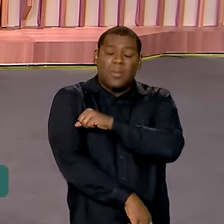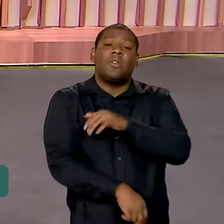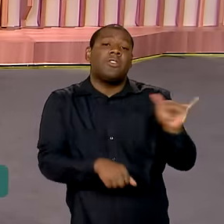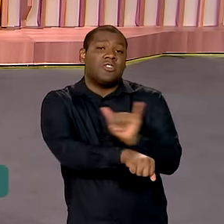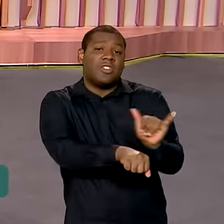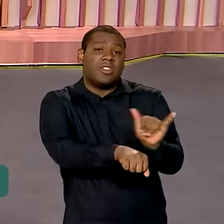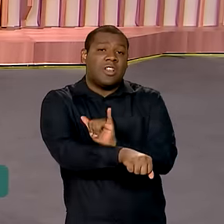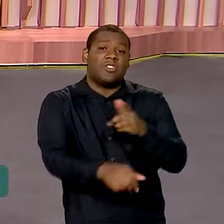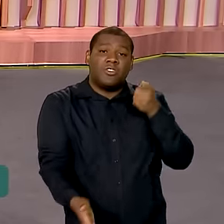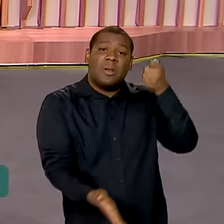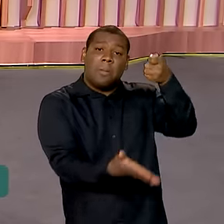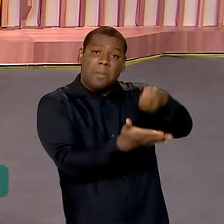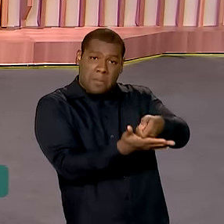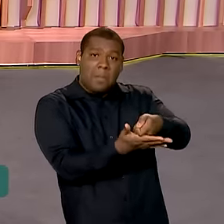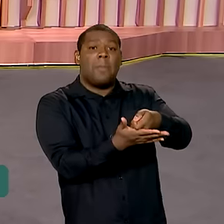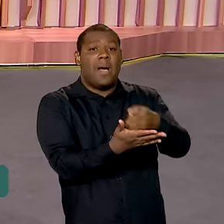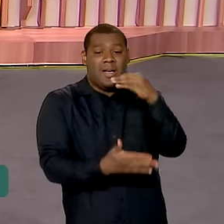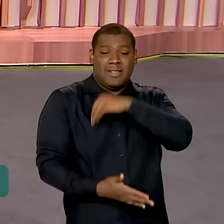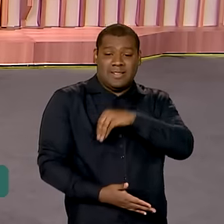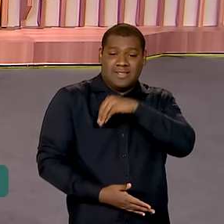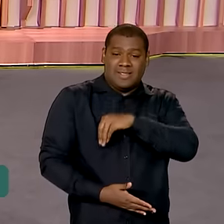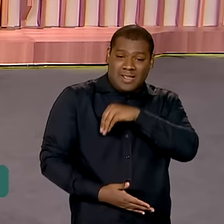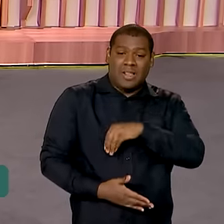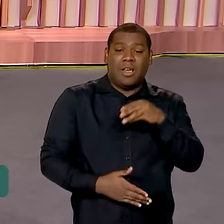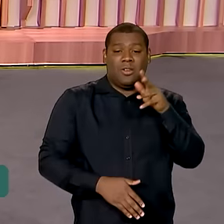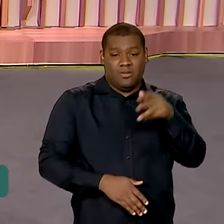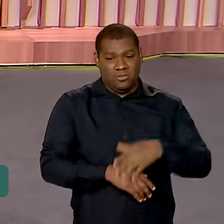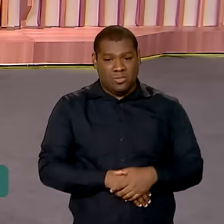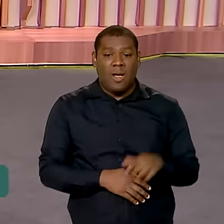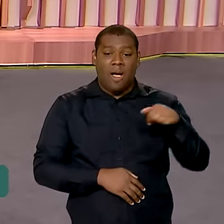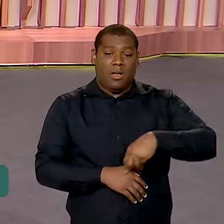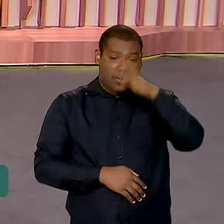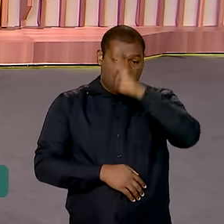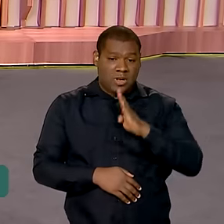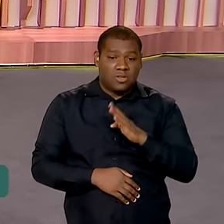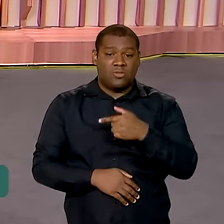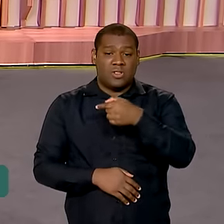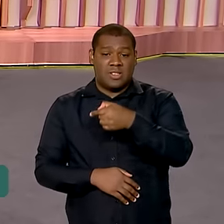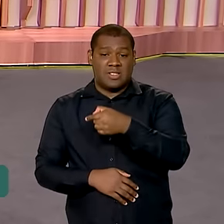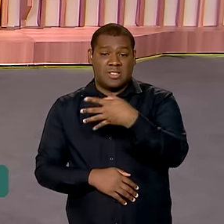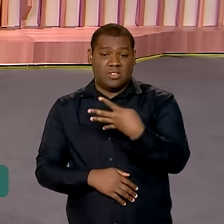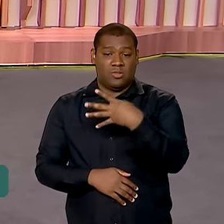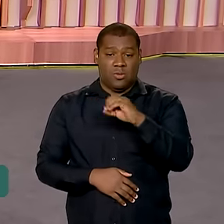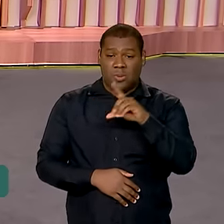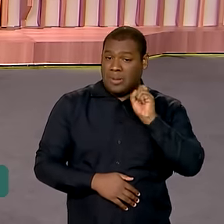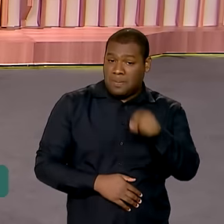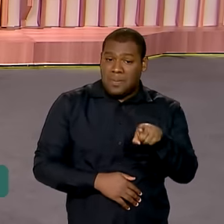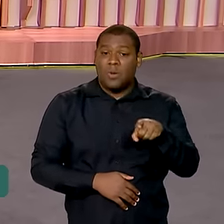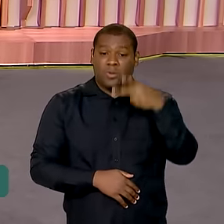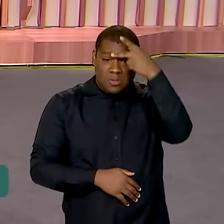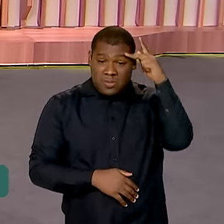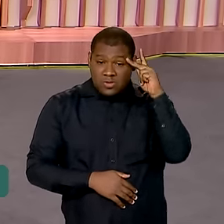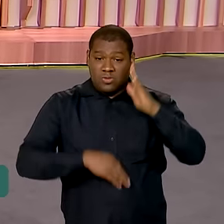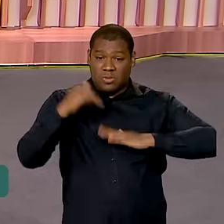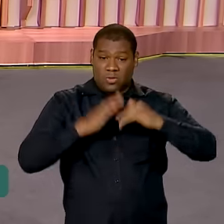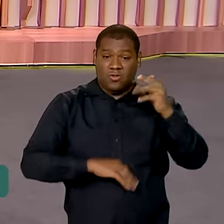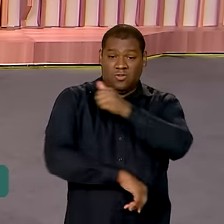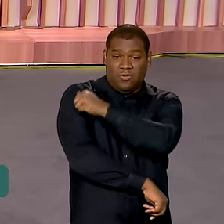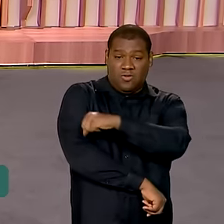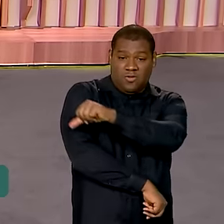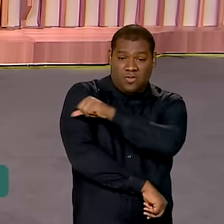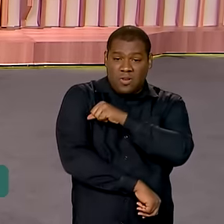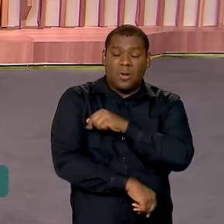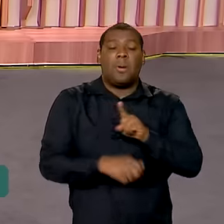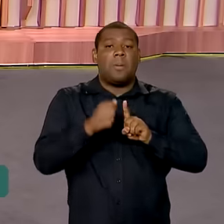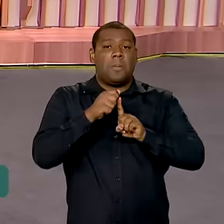pagamento digno desses profissionais. O Brasil tem mais de 740 mil enfermeiros. Neste mês de maio, completa um